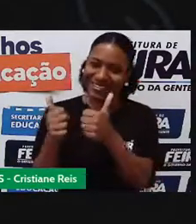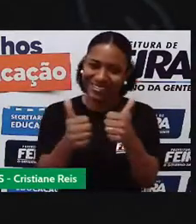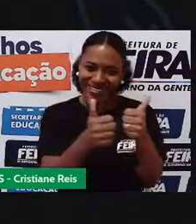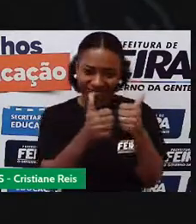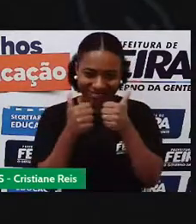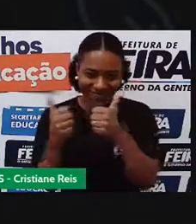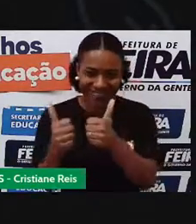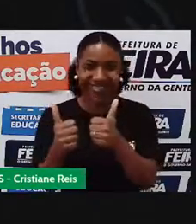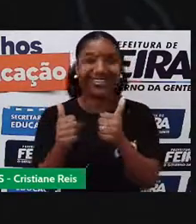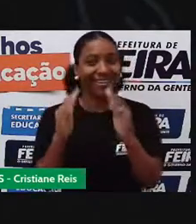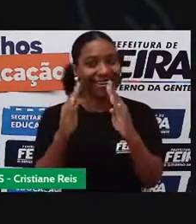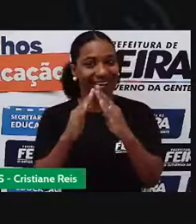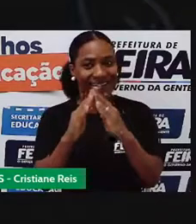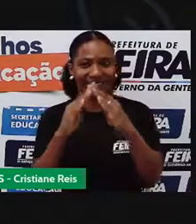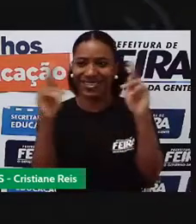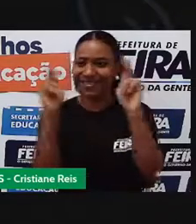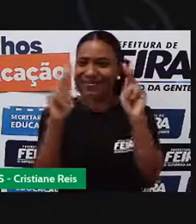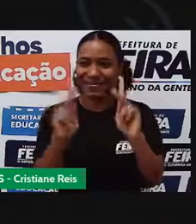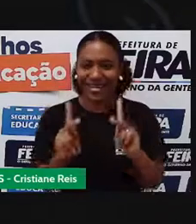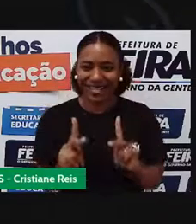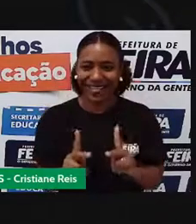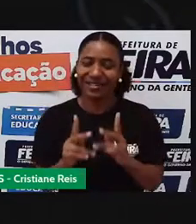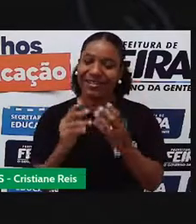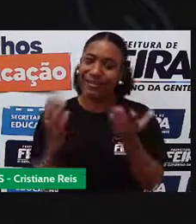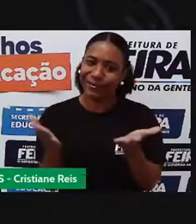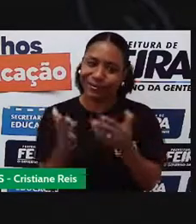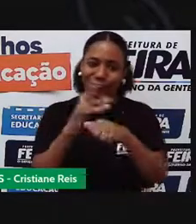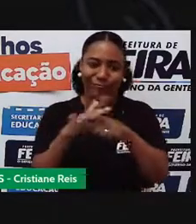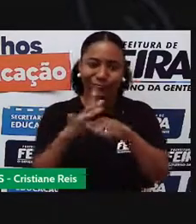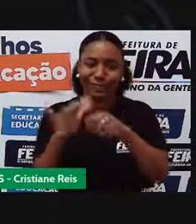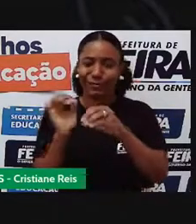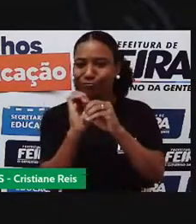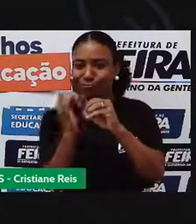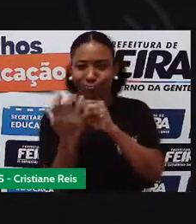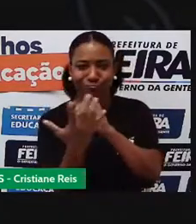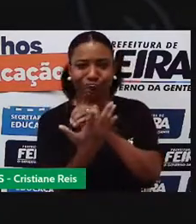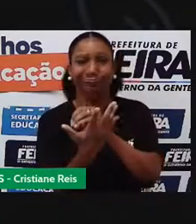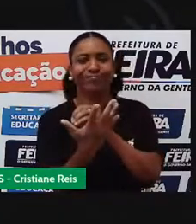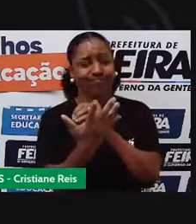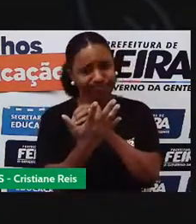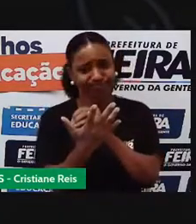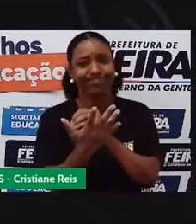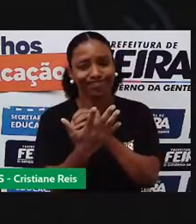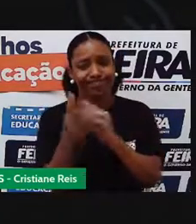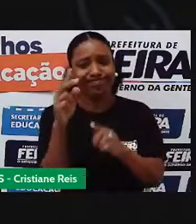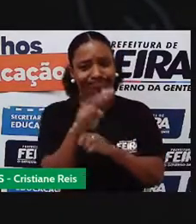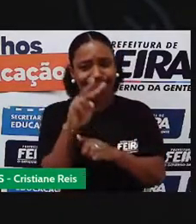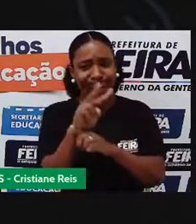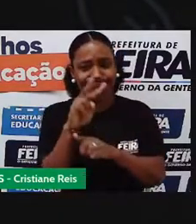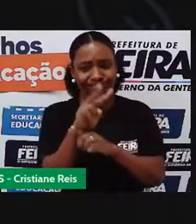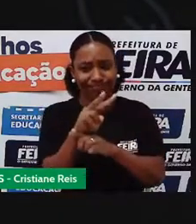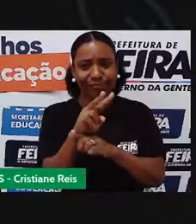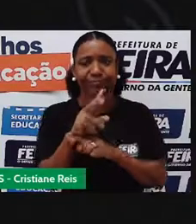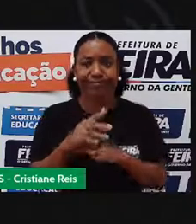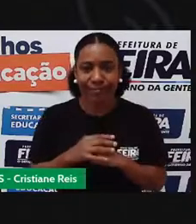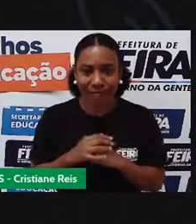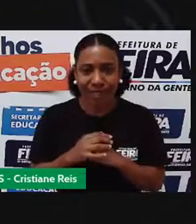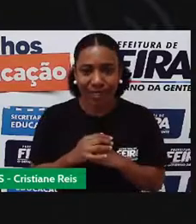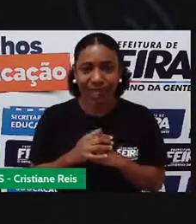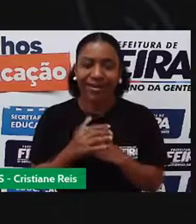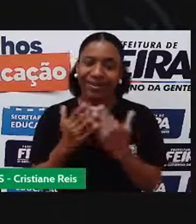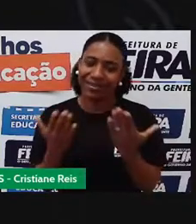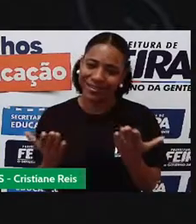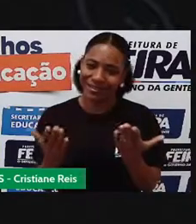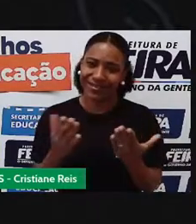do lado de vocês, livrando dessa doença que a gente está vivendo aí agora. Bom, eu gostaria de começar me